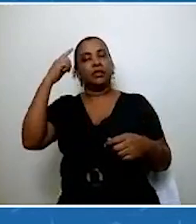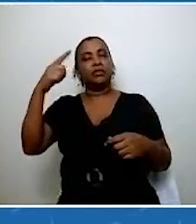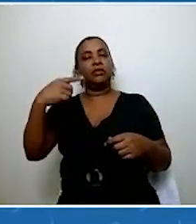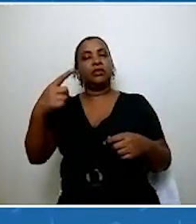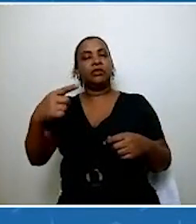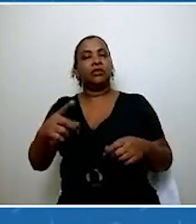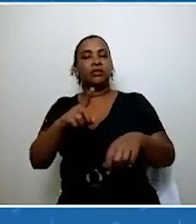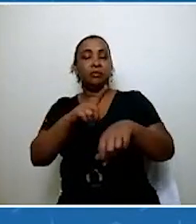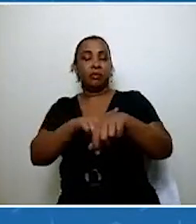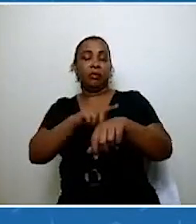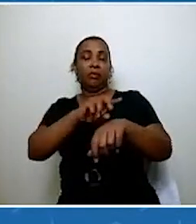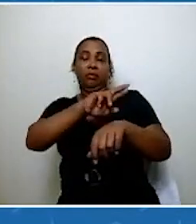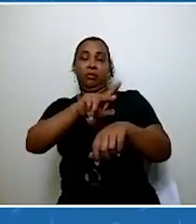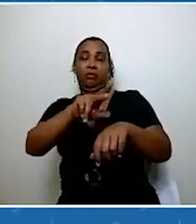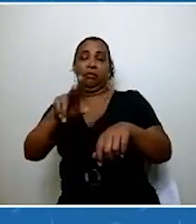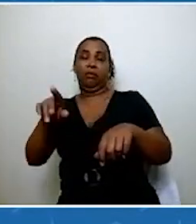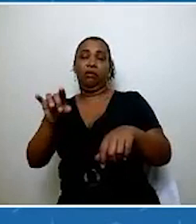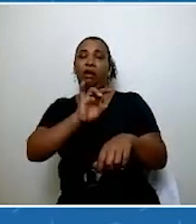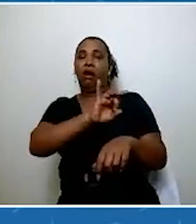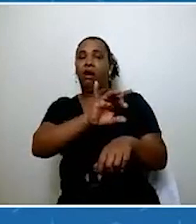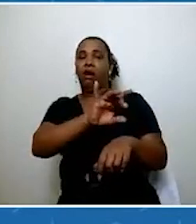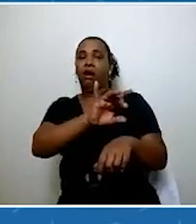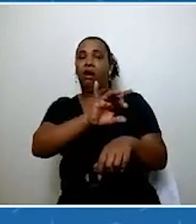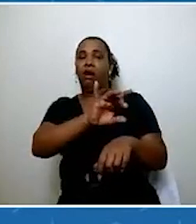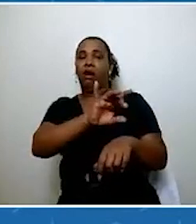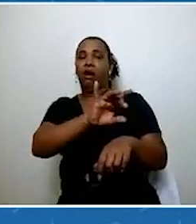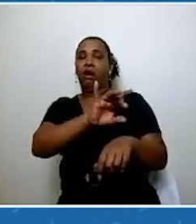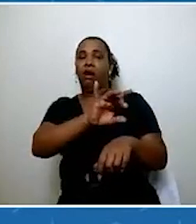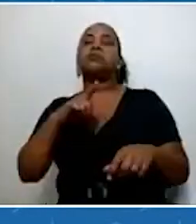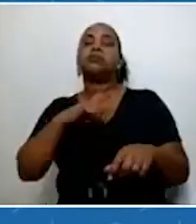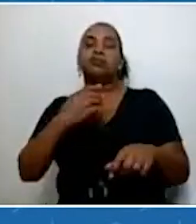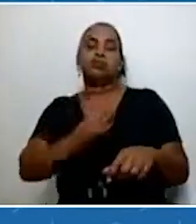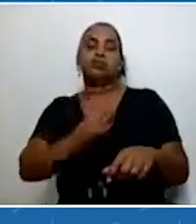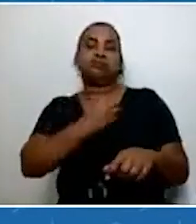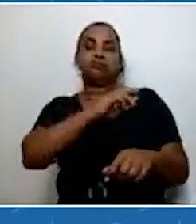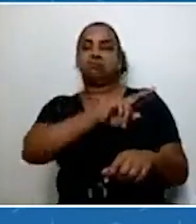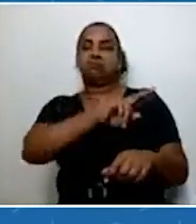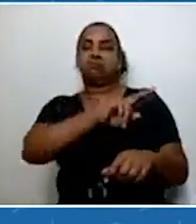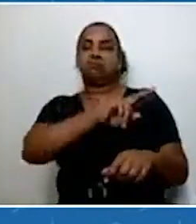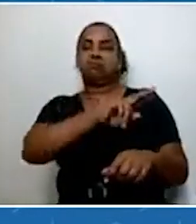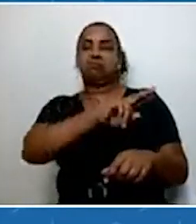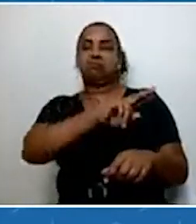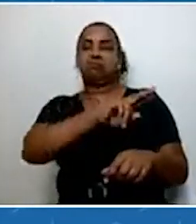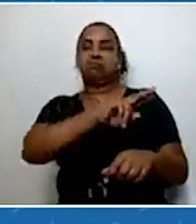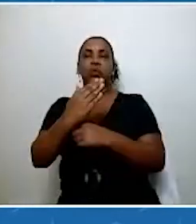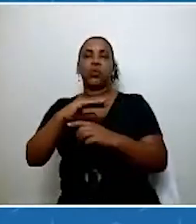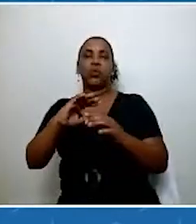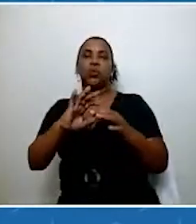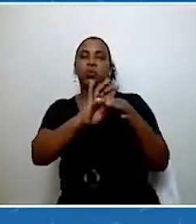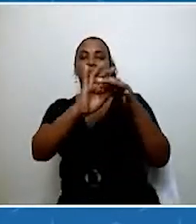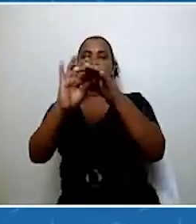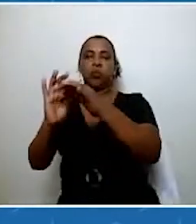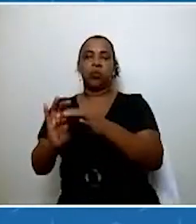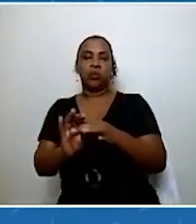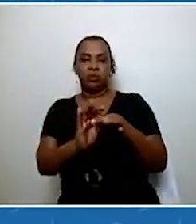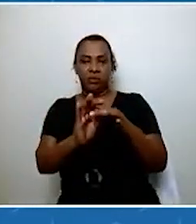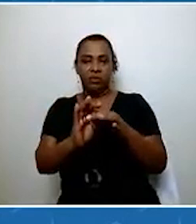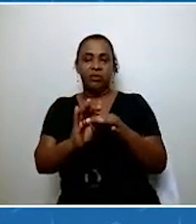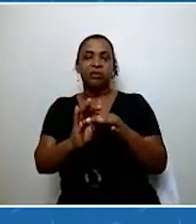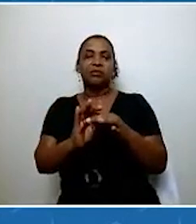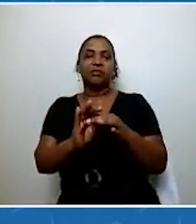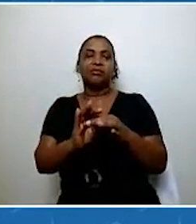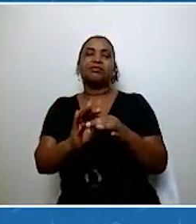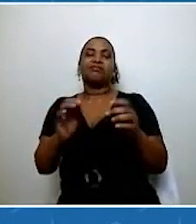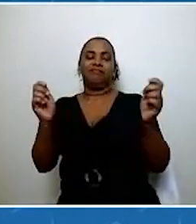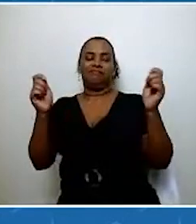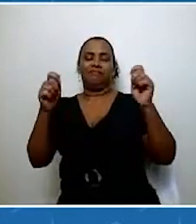mas eles ajudam a gente a estar junto, ajudam a gente a respirar e pensar assim, tem jeito e a gente está dando um